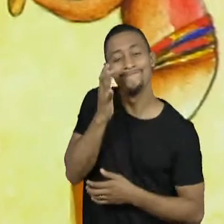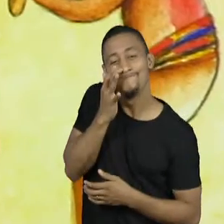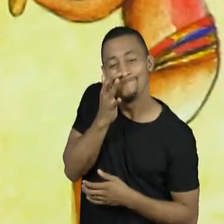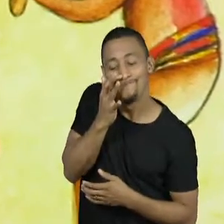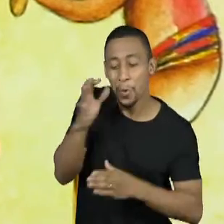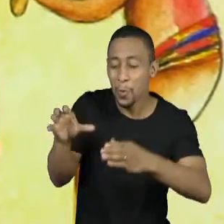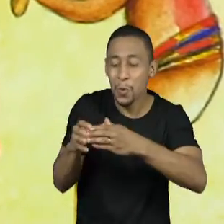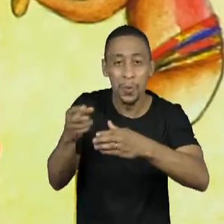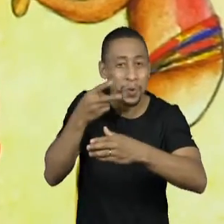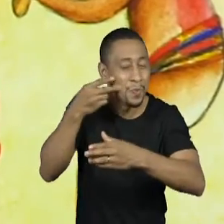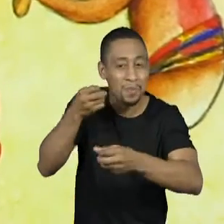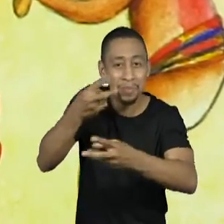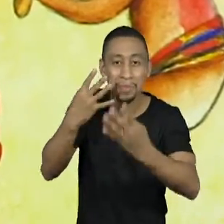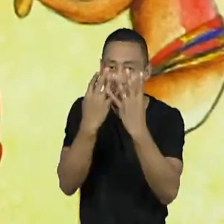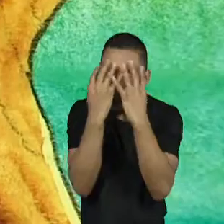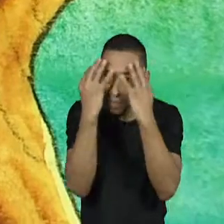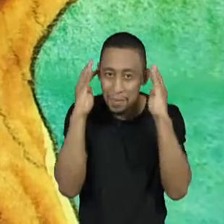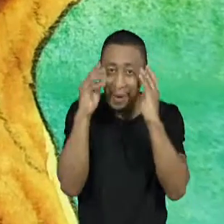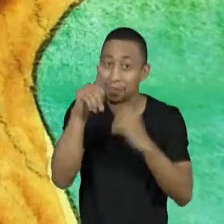e amar.